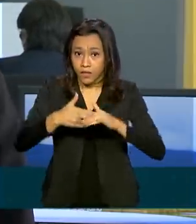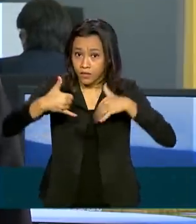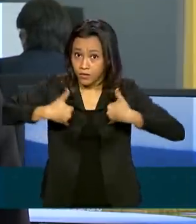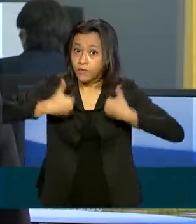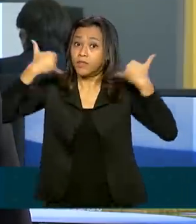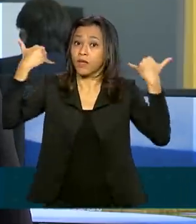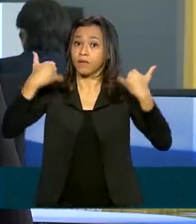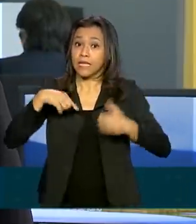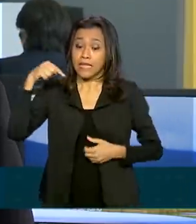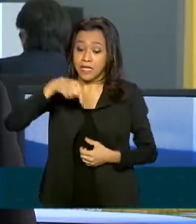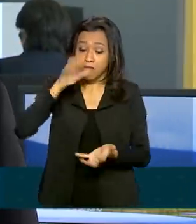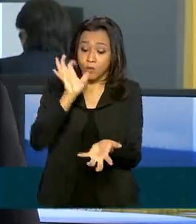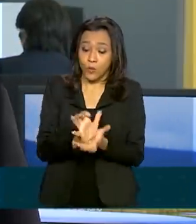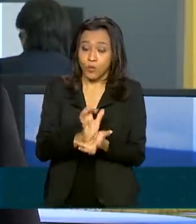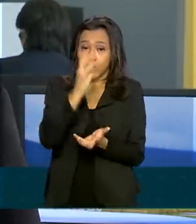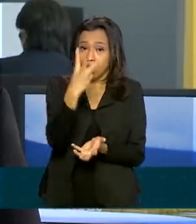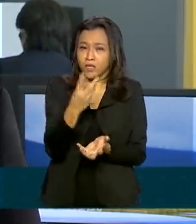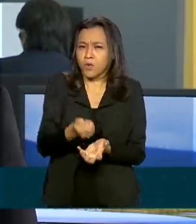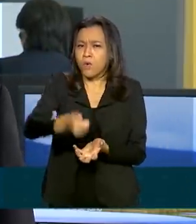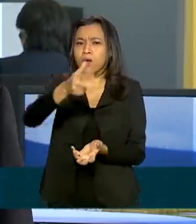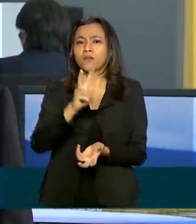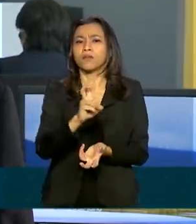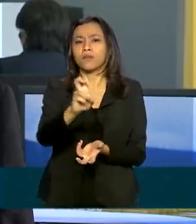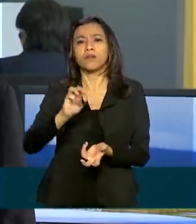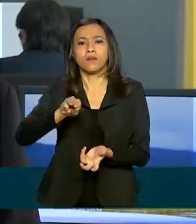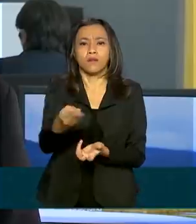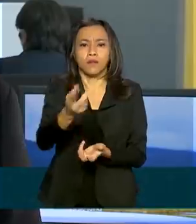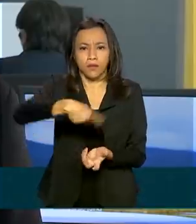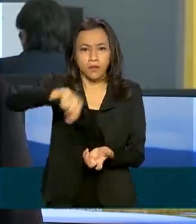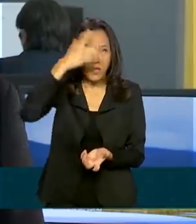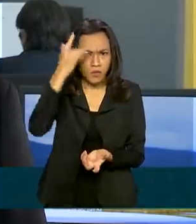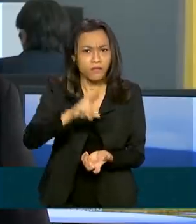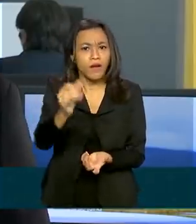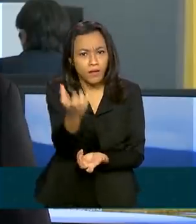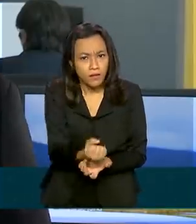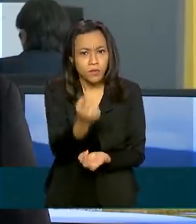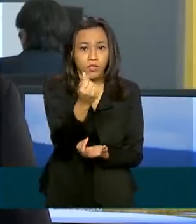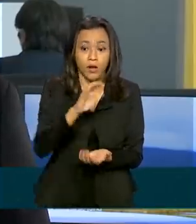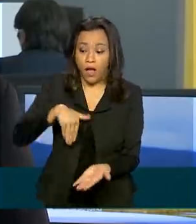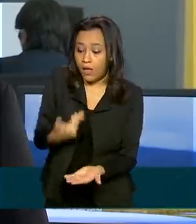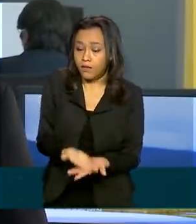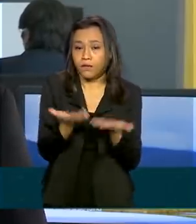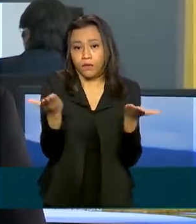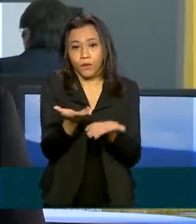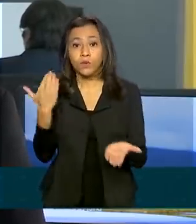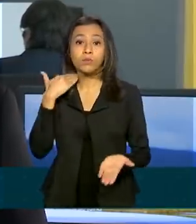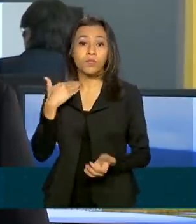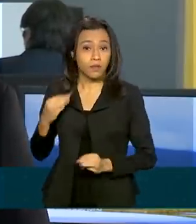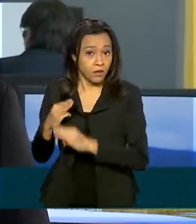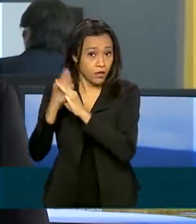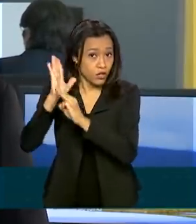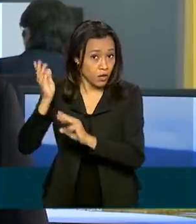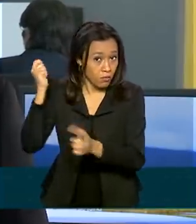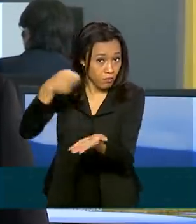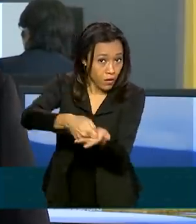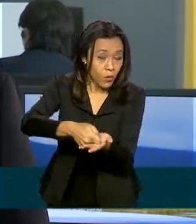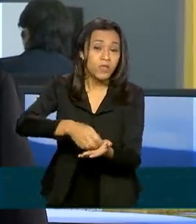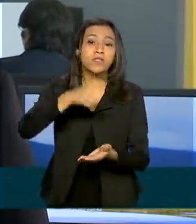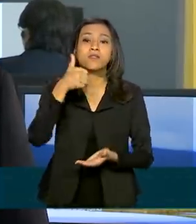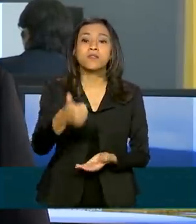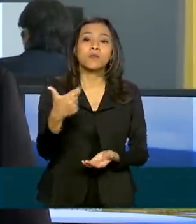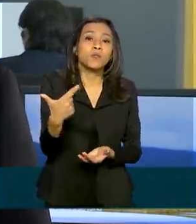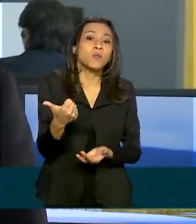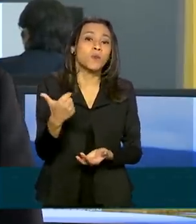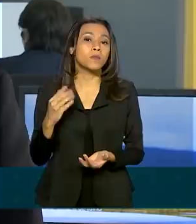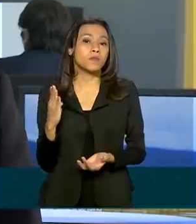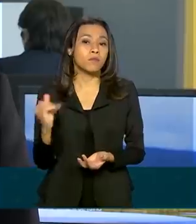terceiro lote, quase 5 milhões de brasileiros vão receber o auxílio. Até o momento, a Caixa já pagou mais de R 112 bilhões.